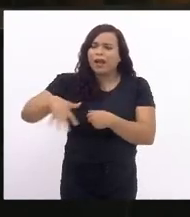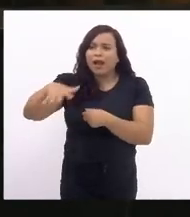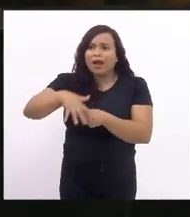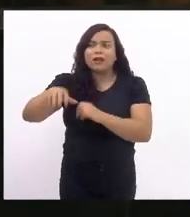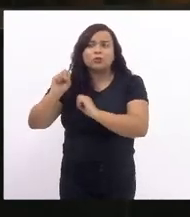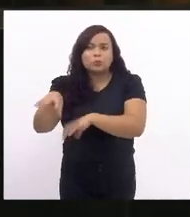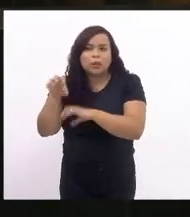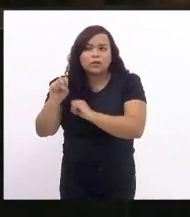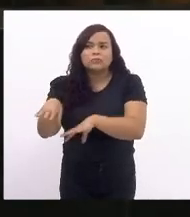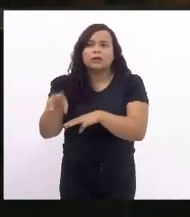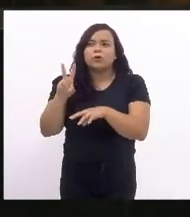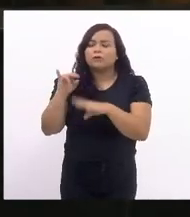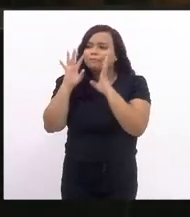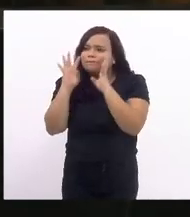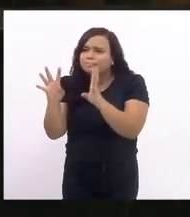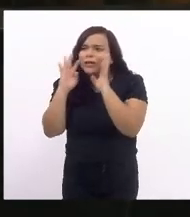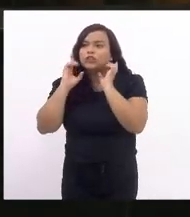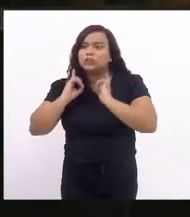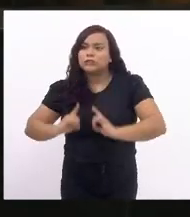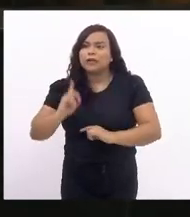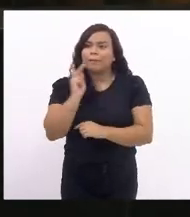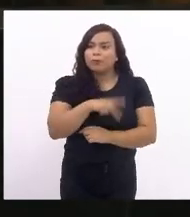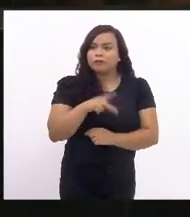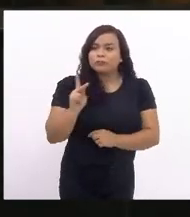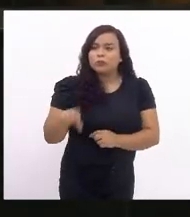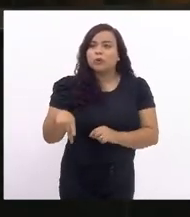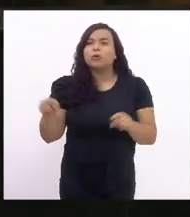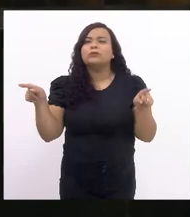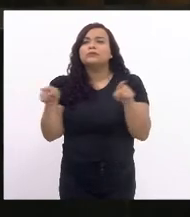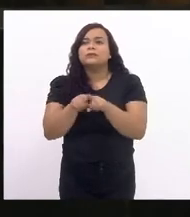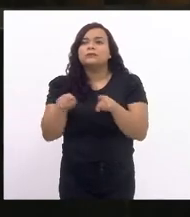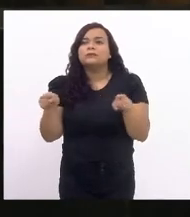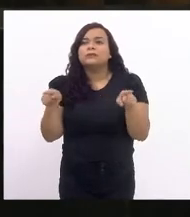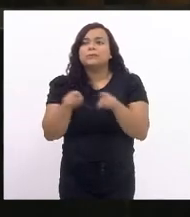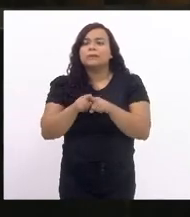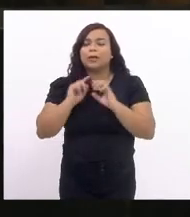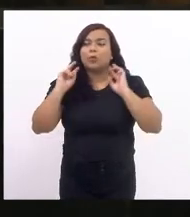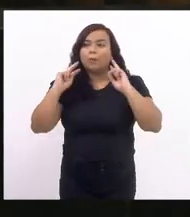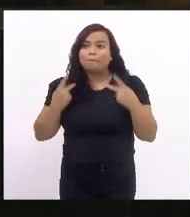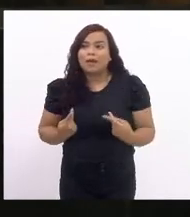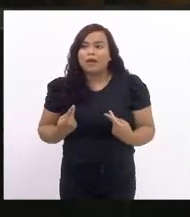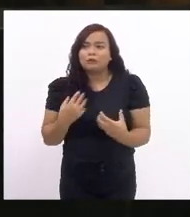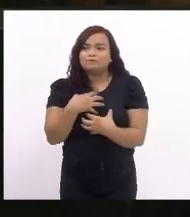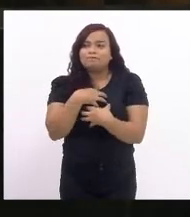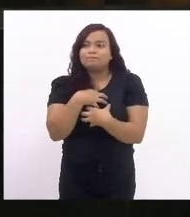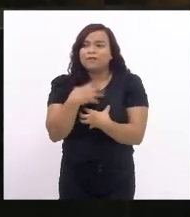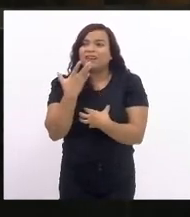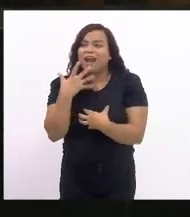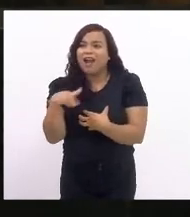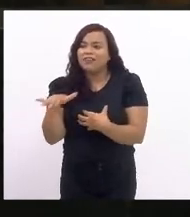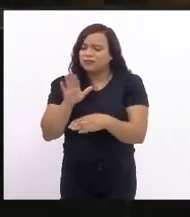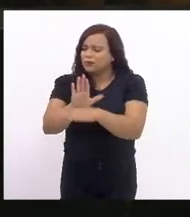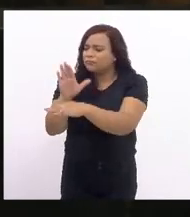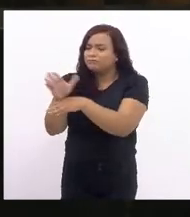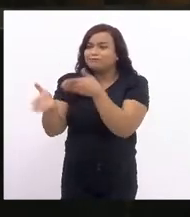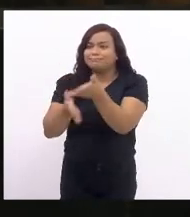com dignidade os nossos professores e que trataria com humanidade as nossas crianças.